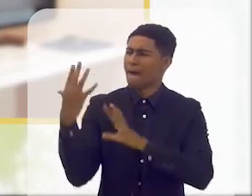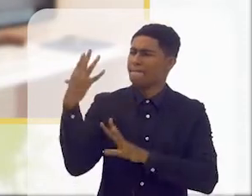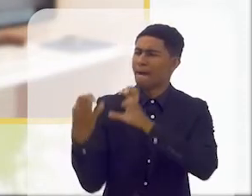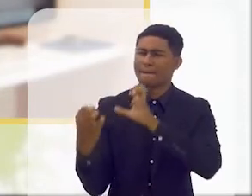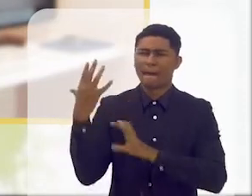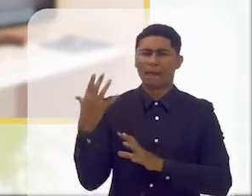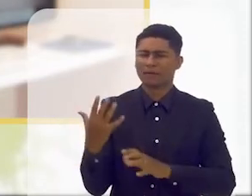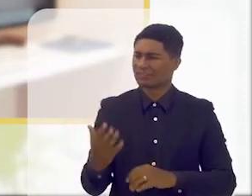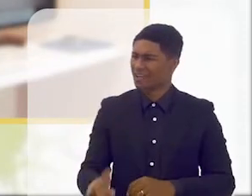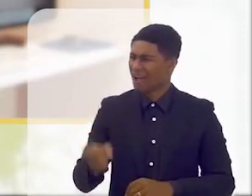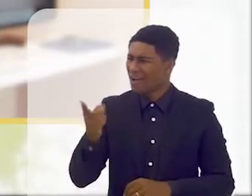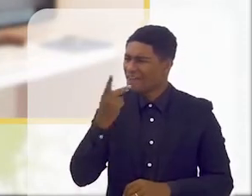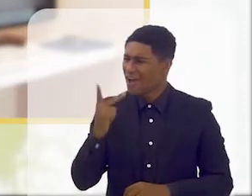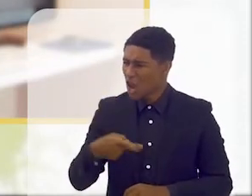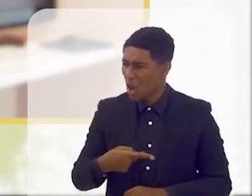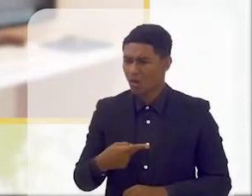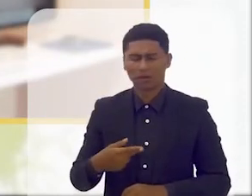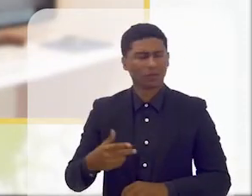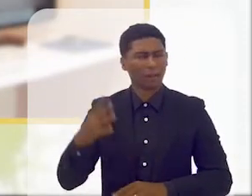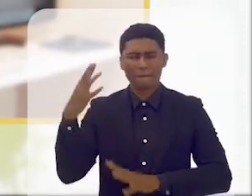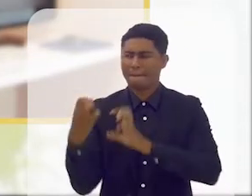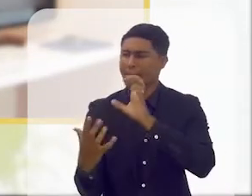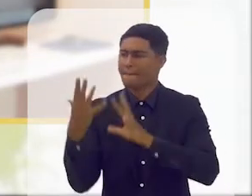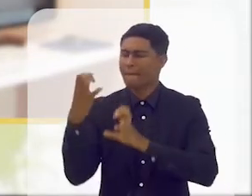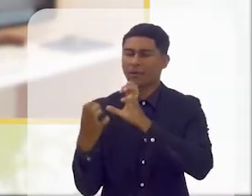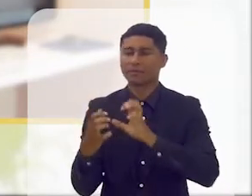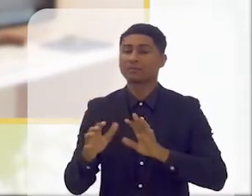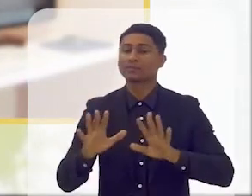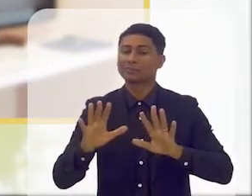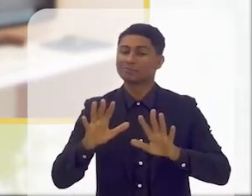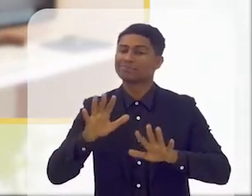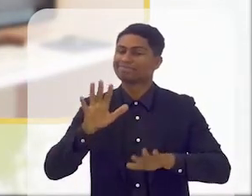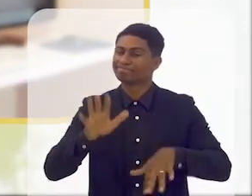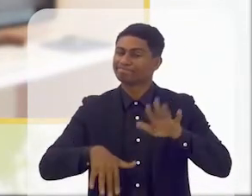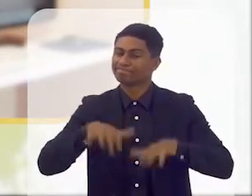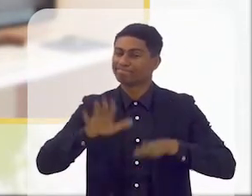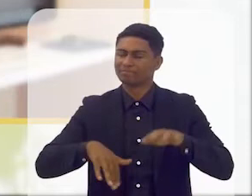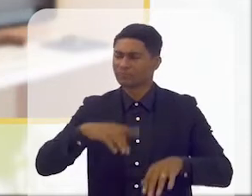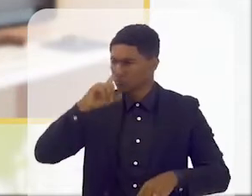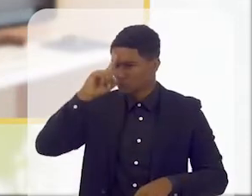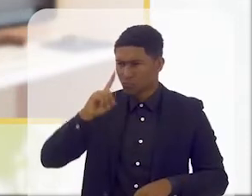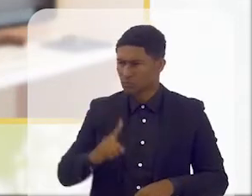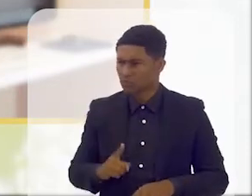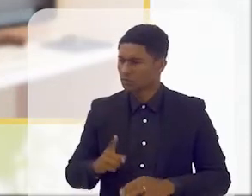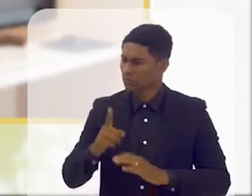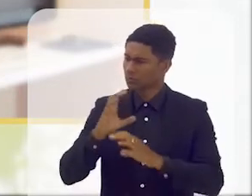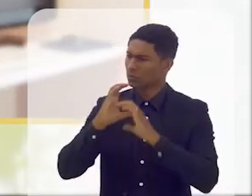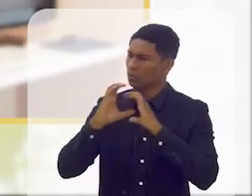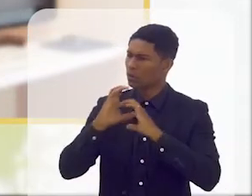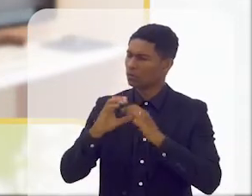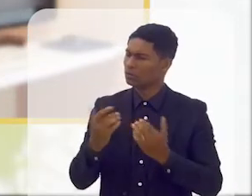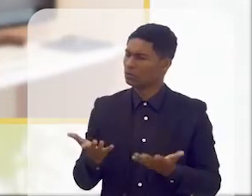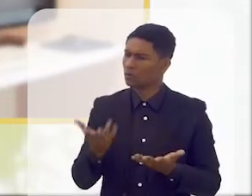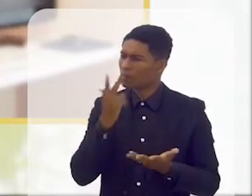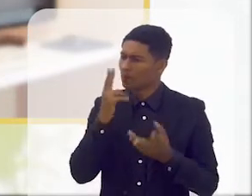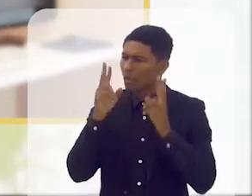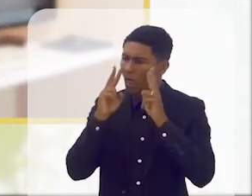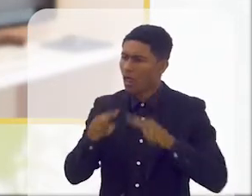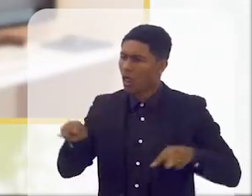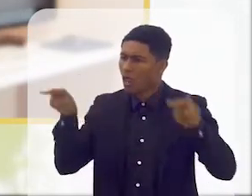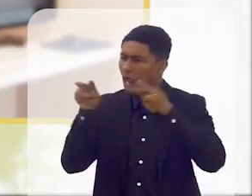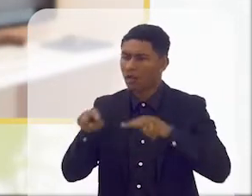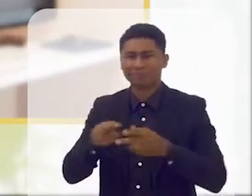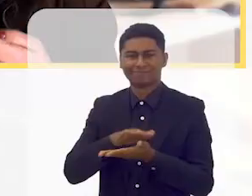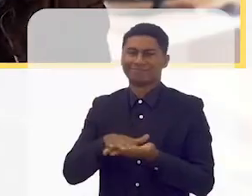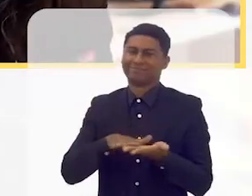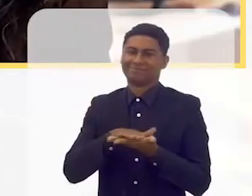se aborrece porque uma pessoa falou alguma coisa, sem entender exatamente esse cunho da comunicação, esse enxergar